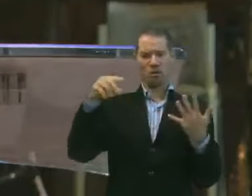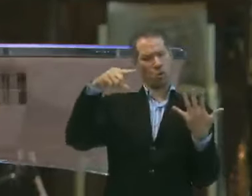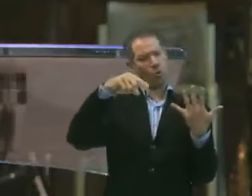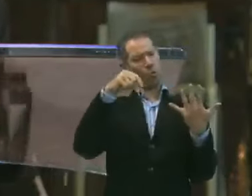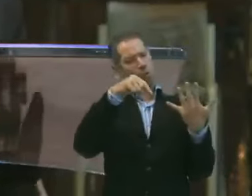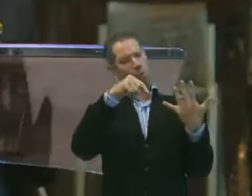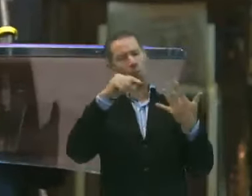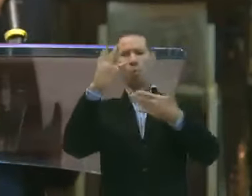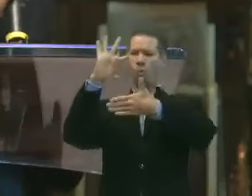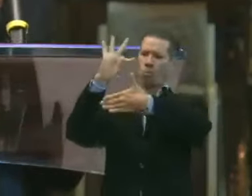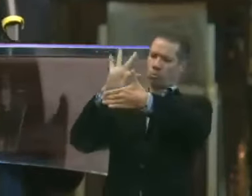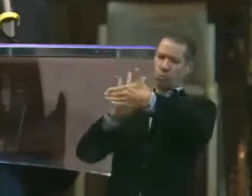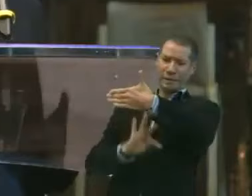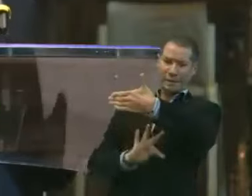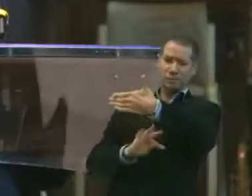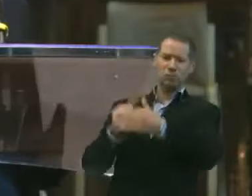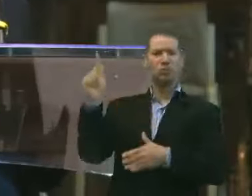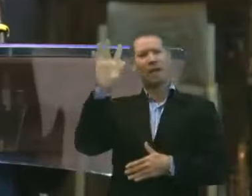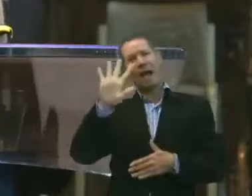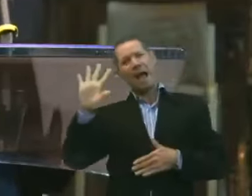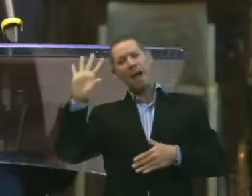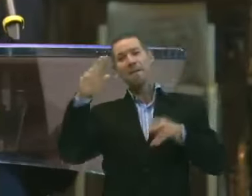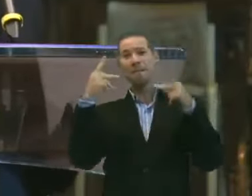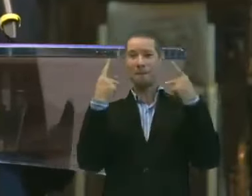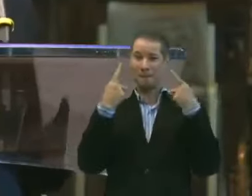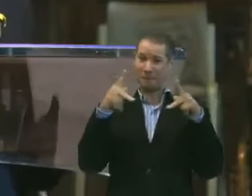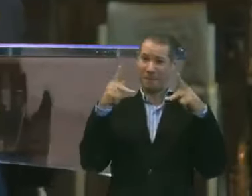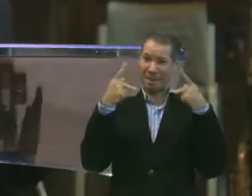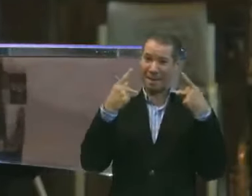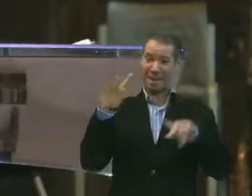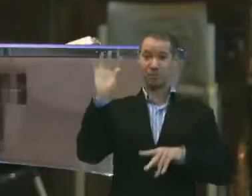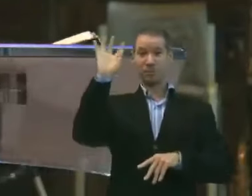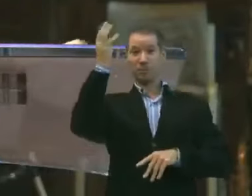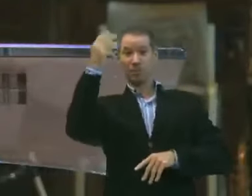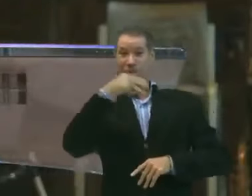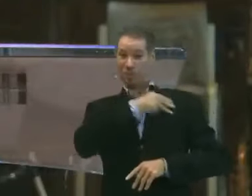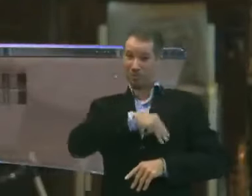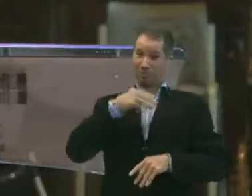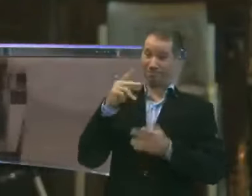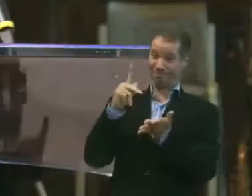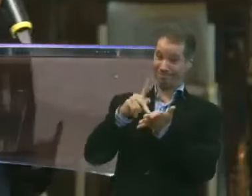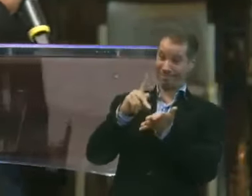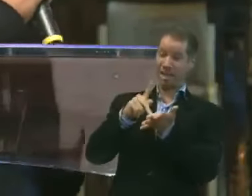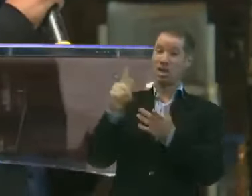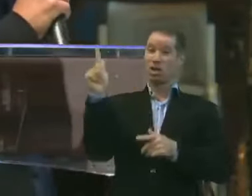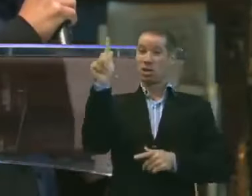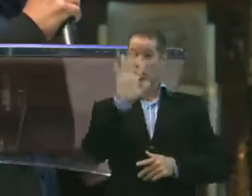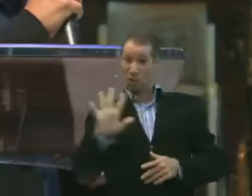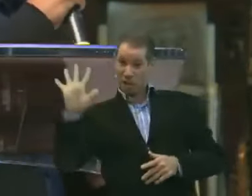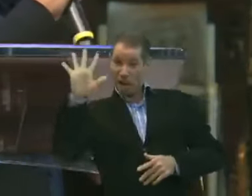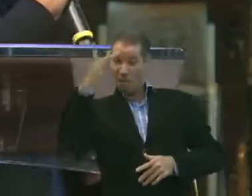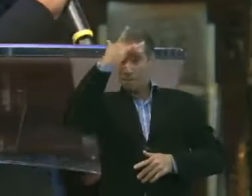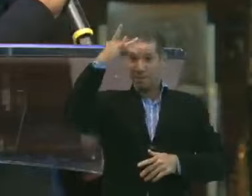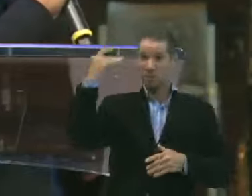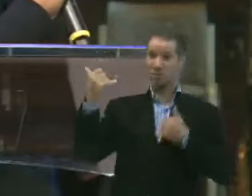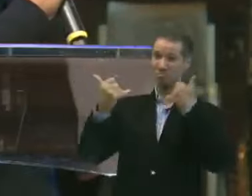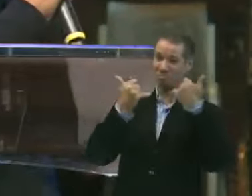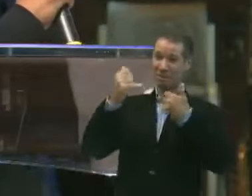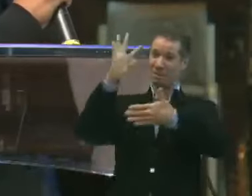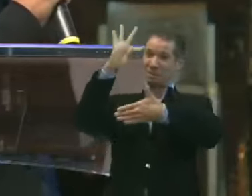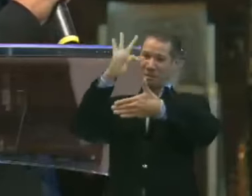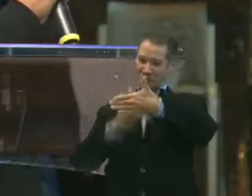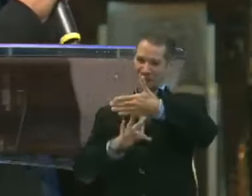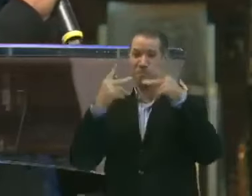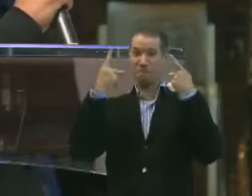texto porque ele geralmente é pregado numa situação missionária, não é verdade? Geralmente as pessoas falam desse texto